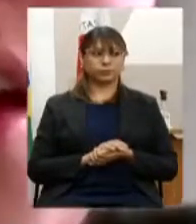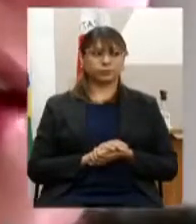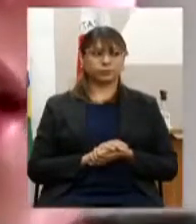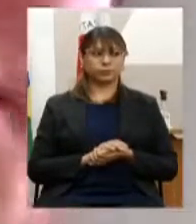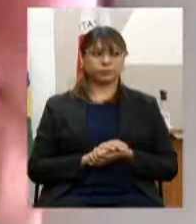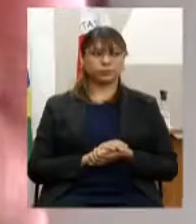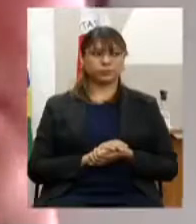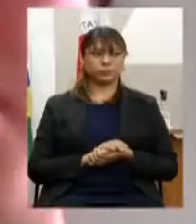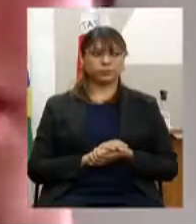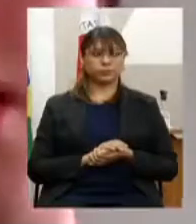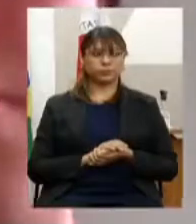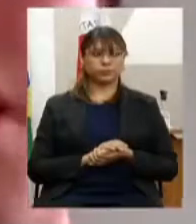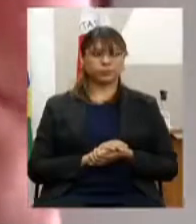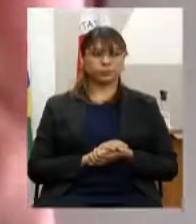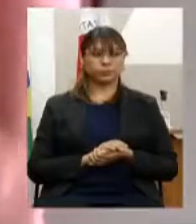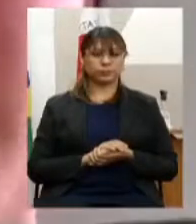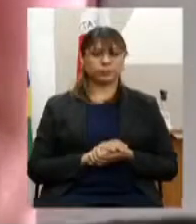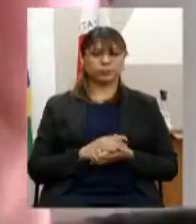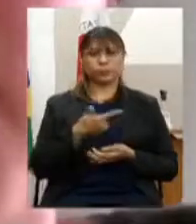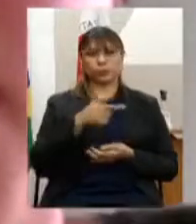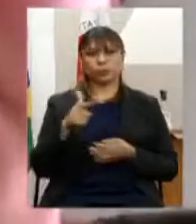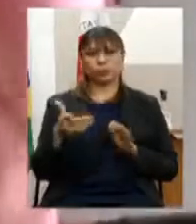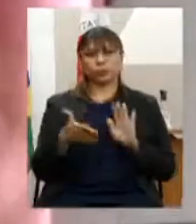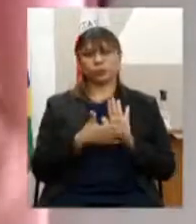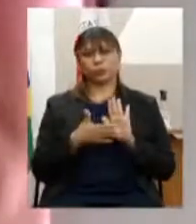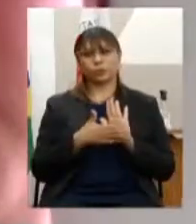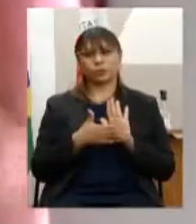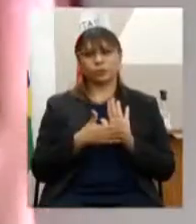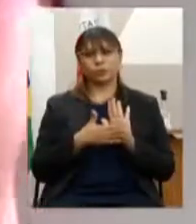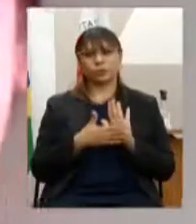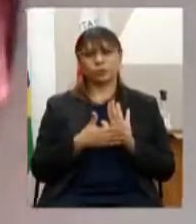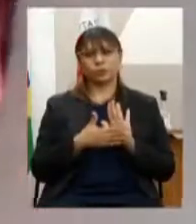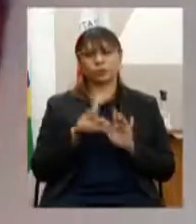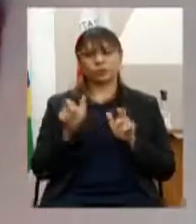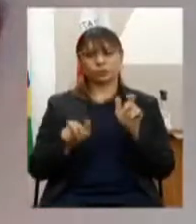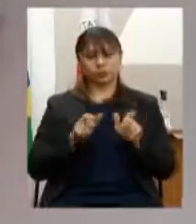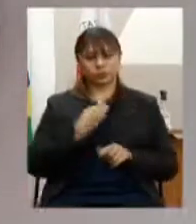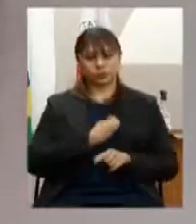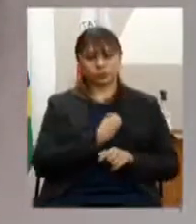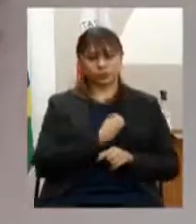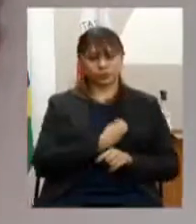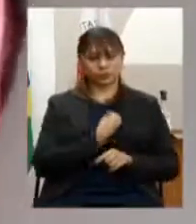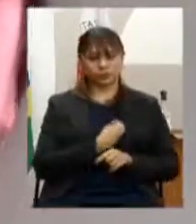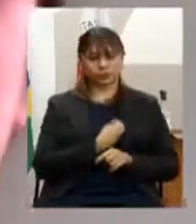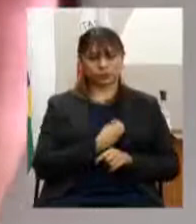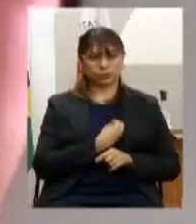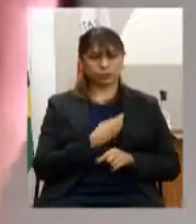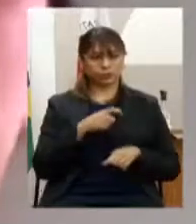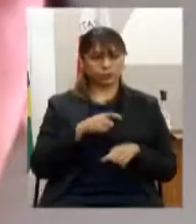nas demais propostas os participantes presentes no momento da discussão